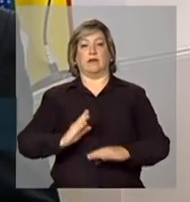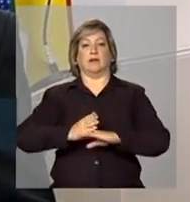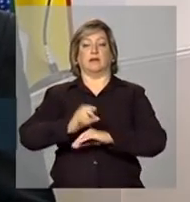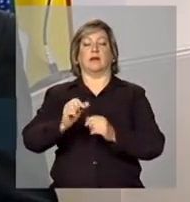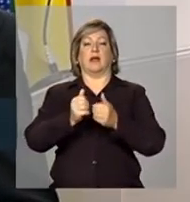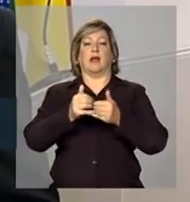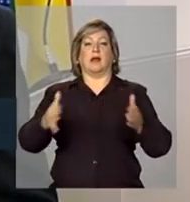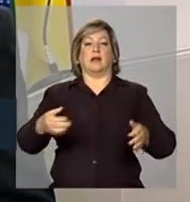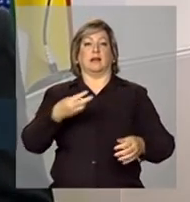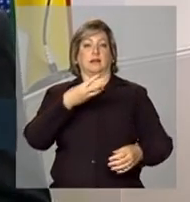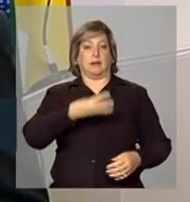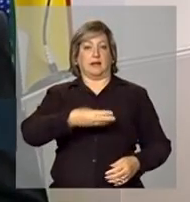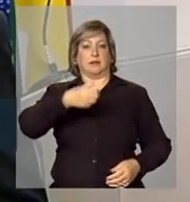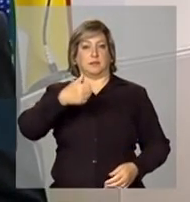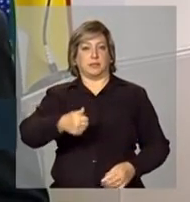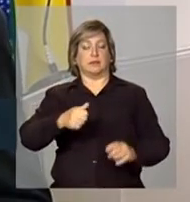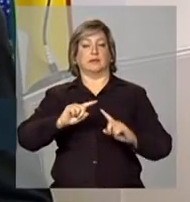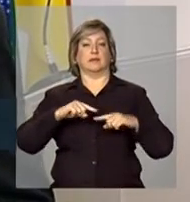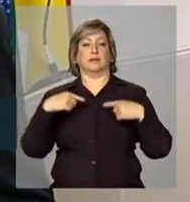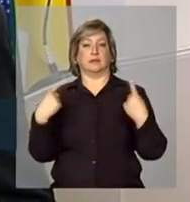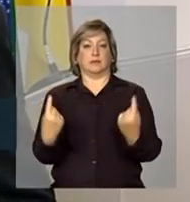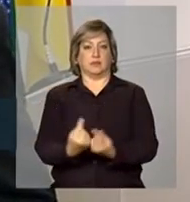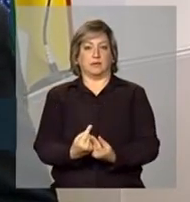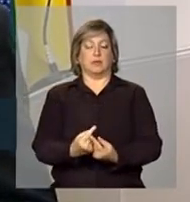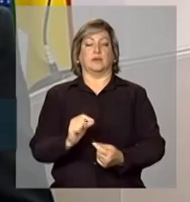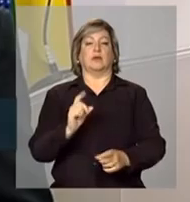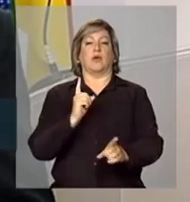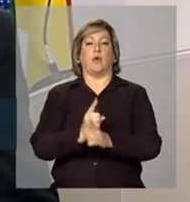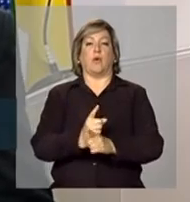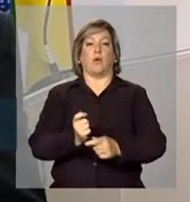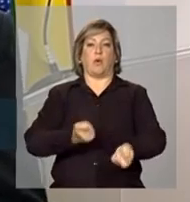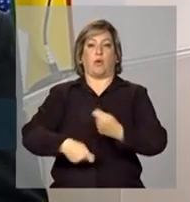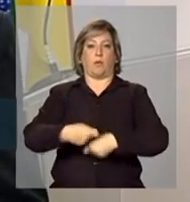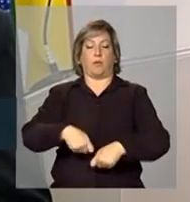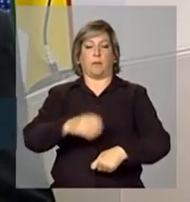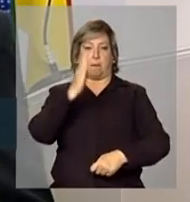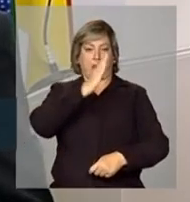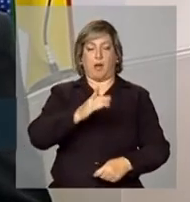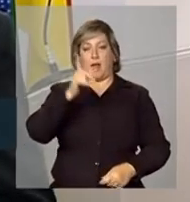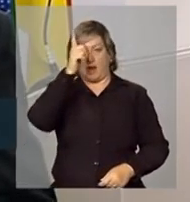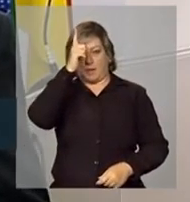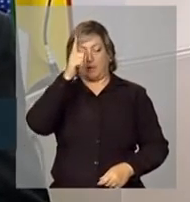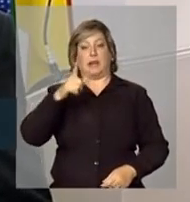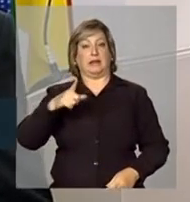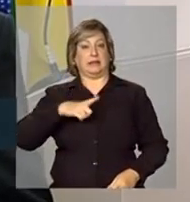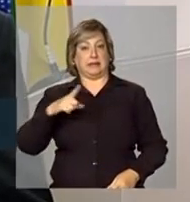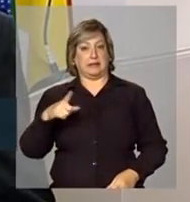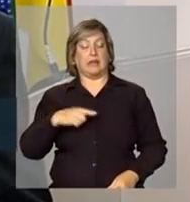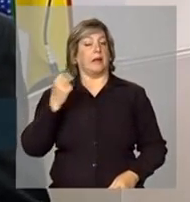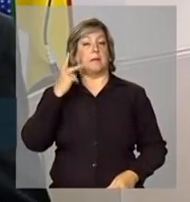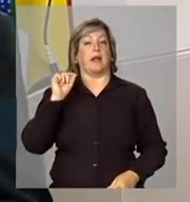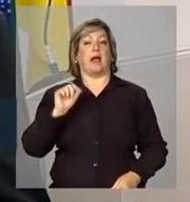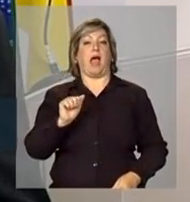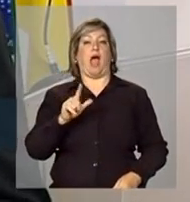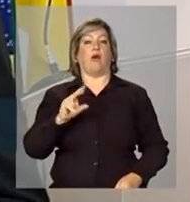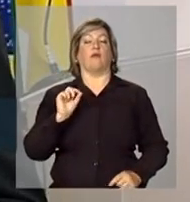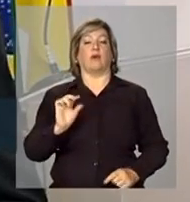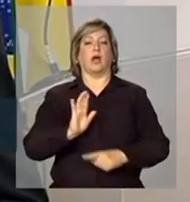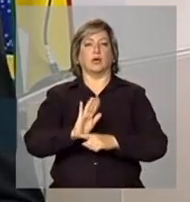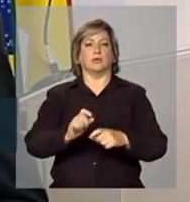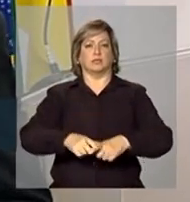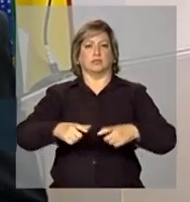abertura da 31ª edição do Encontro Econômico Brasil-Alemanha, que tem o grande objetivo de ampliar e